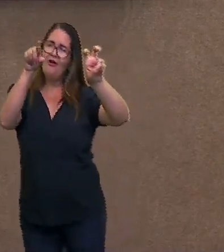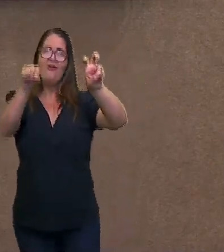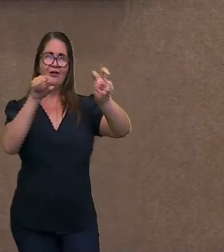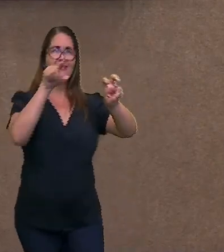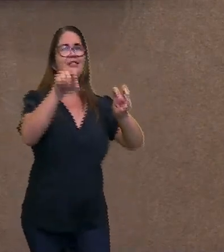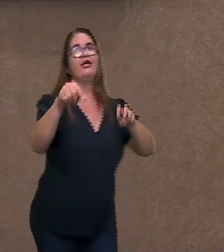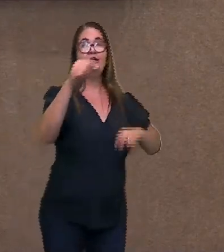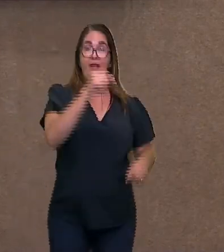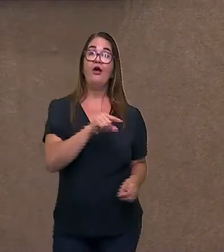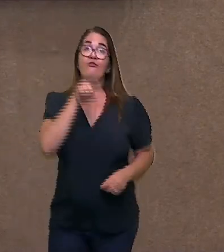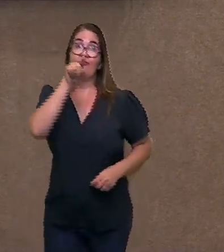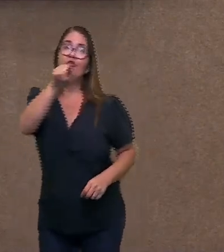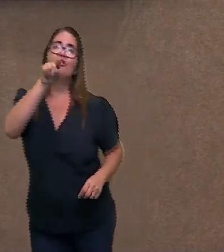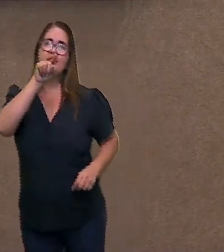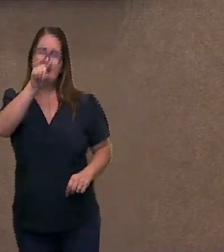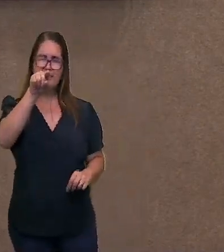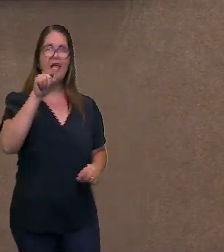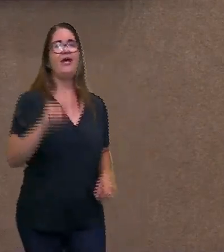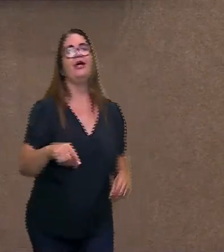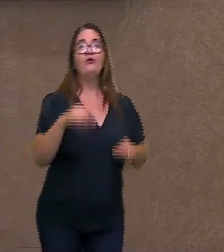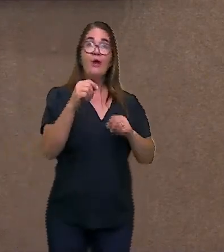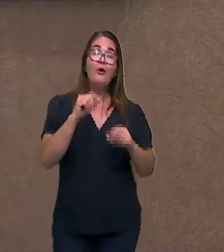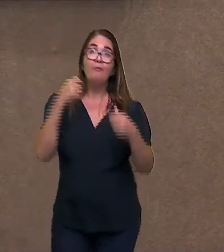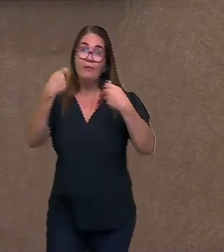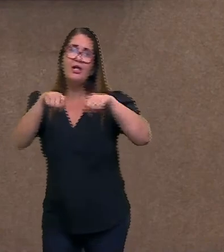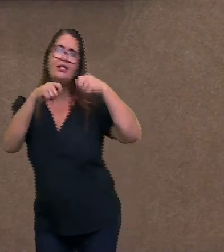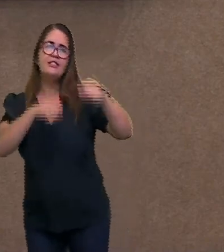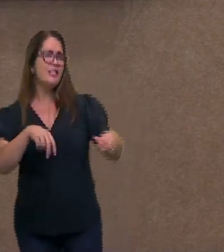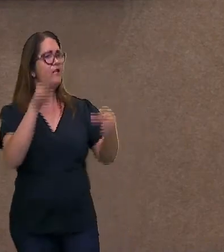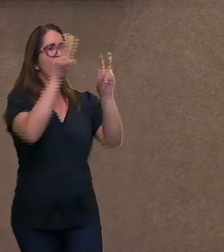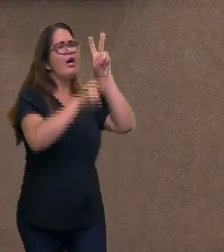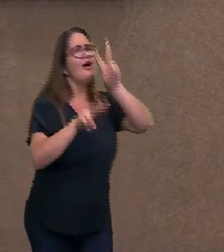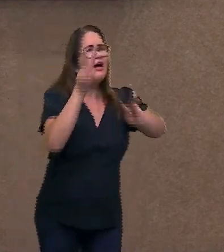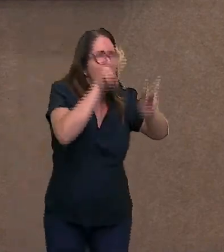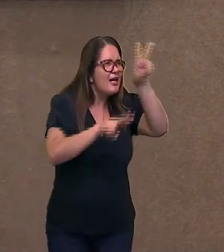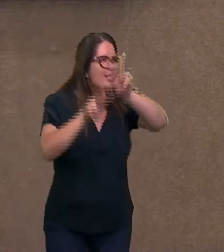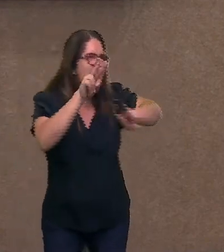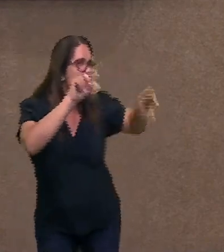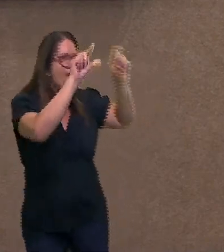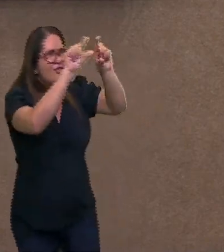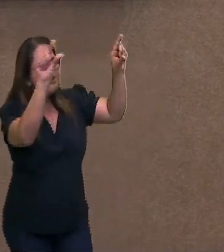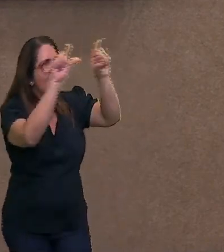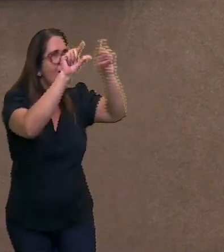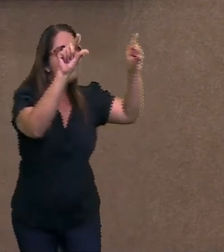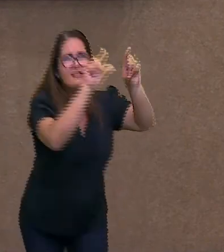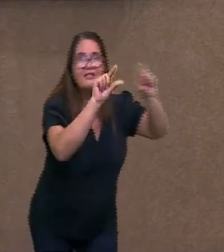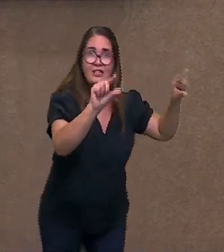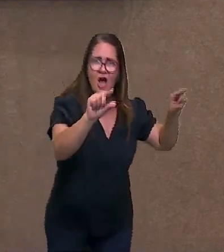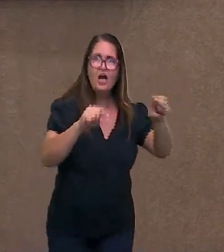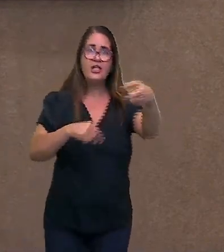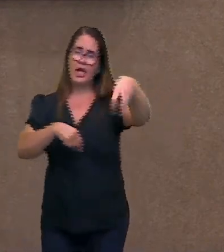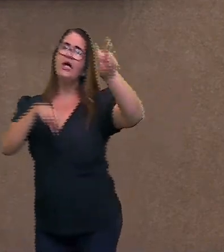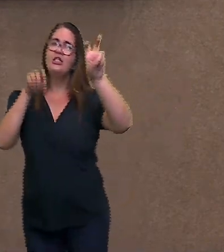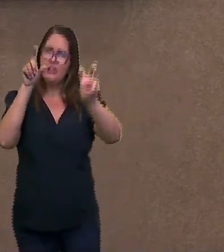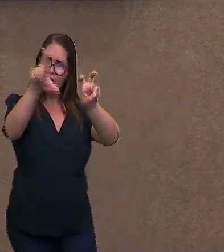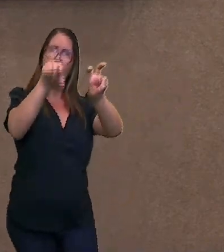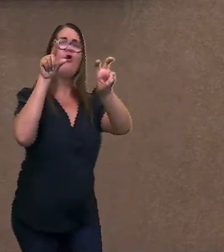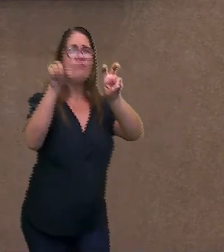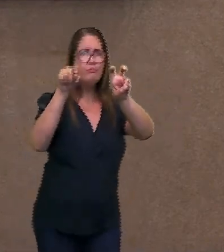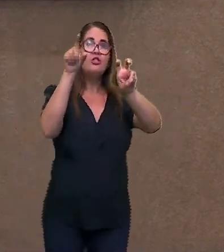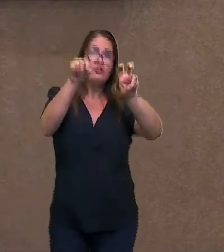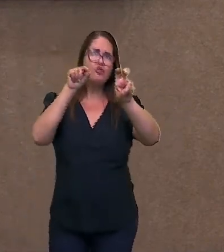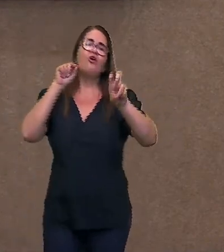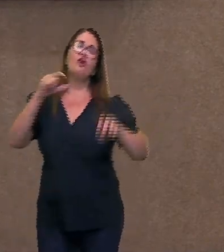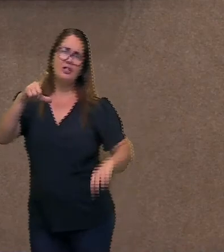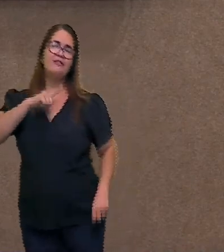Só depende de você analisar as orações Você tem cinco opções Cinco opções opções Só depende